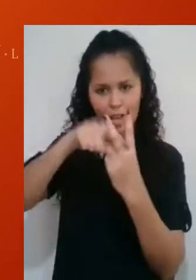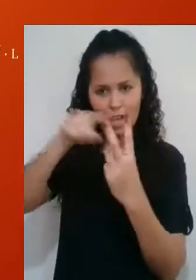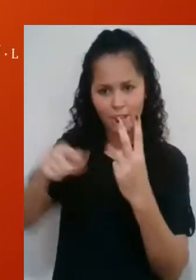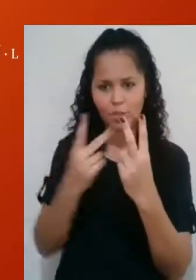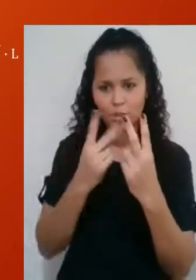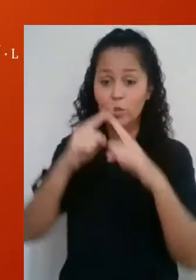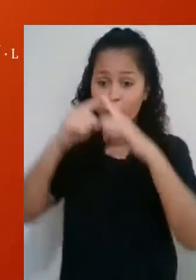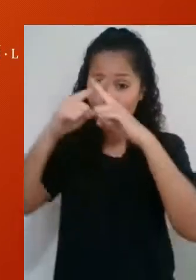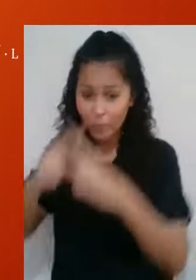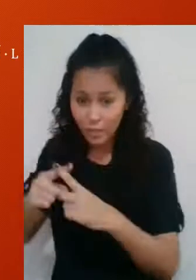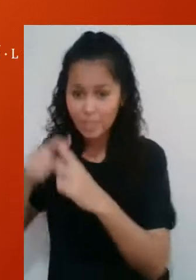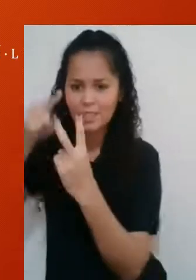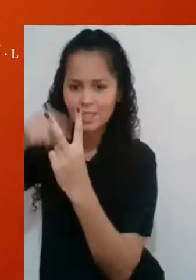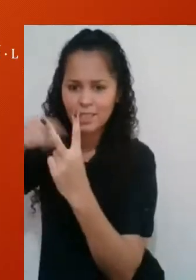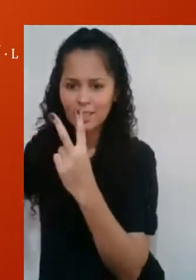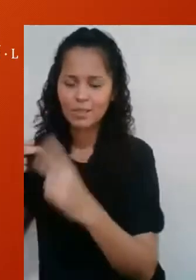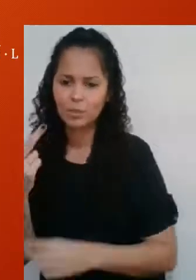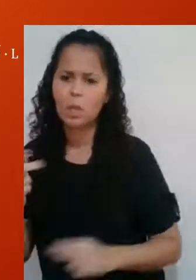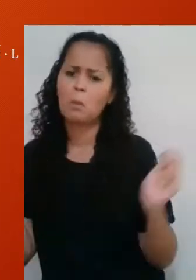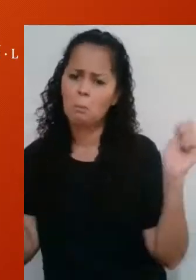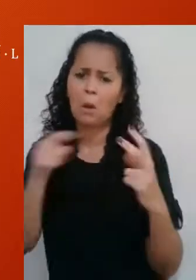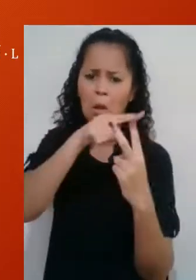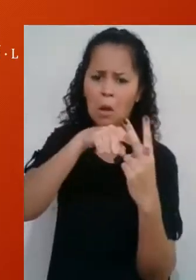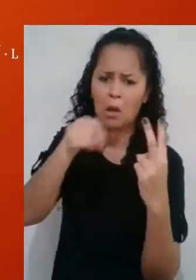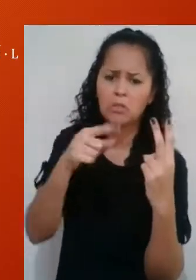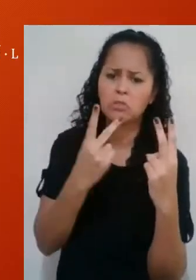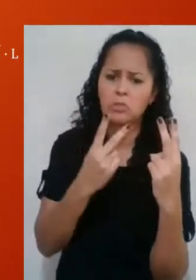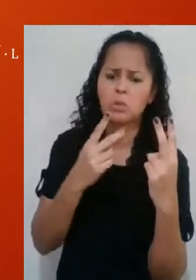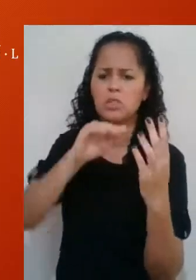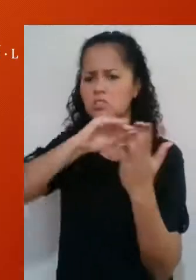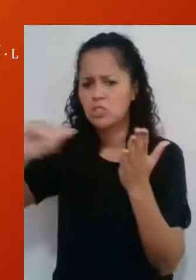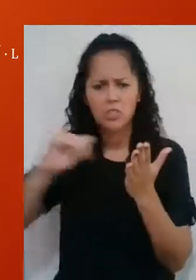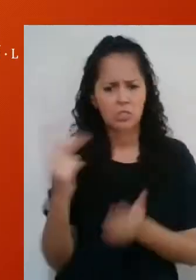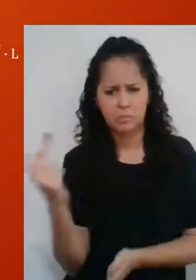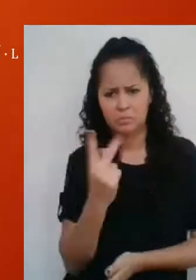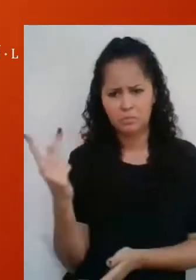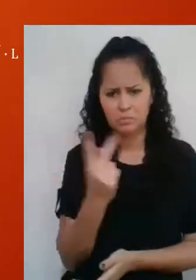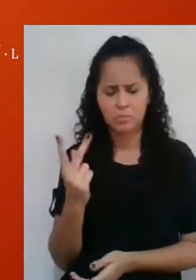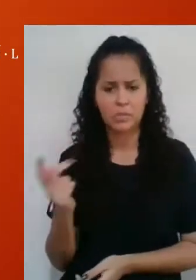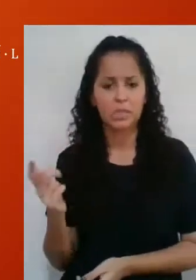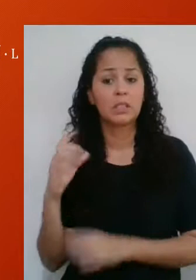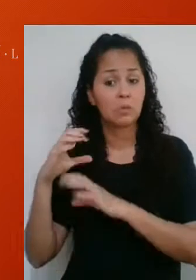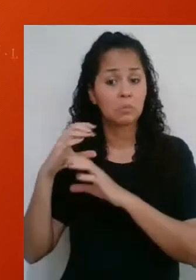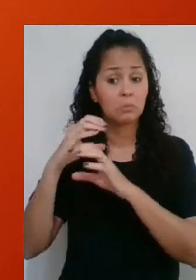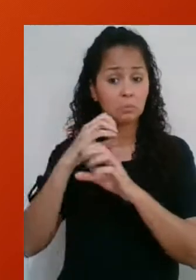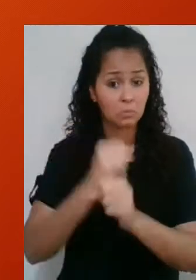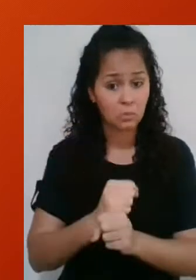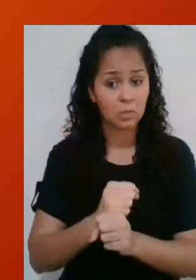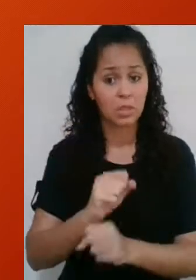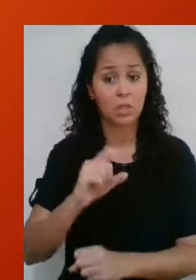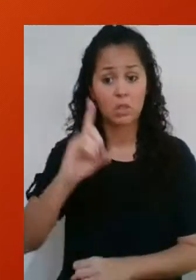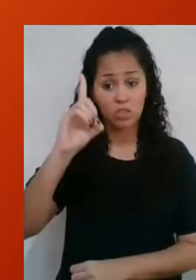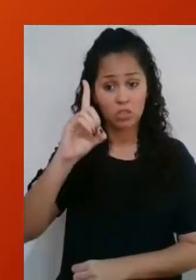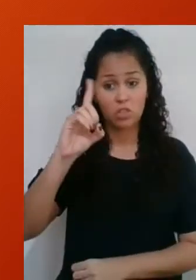da raiz de 2 pela raiz de 2. Dessa forma, você pode cancelar a raiz de 2 em ambos os lados. E, finalmente, você